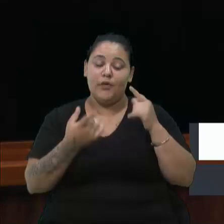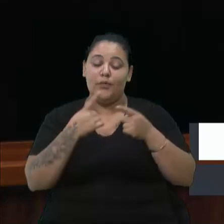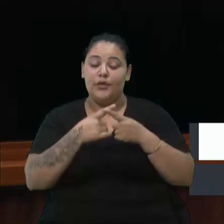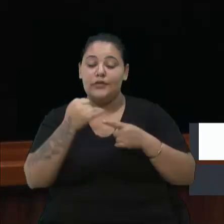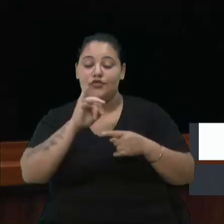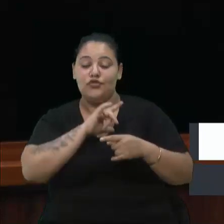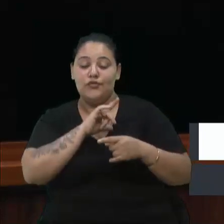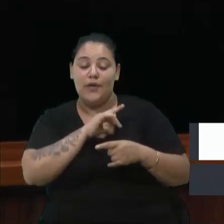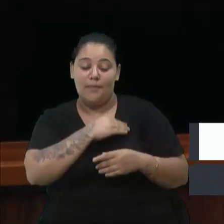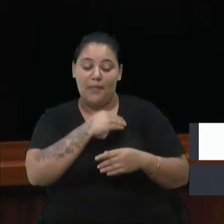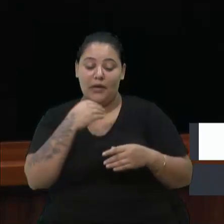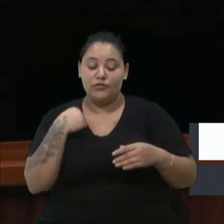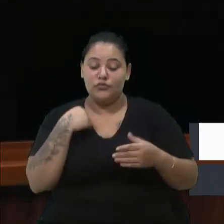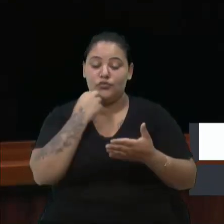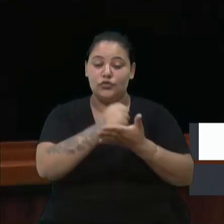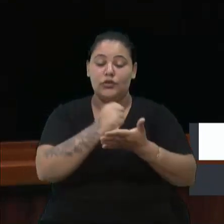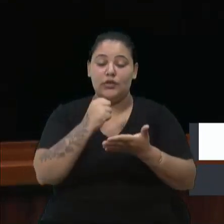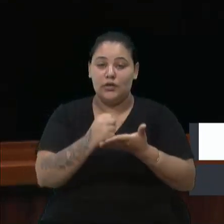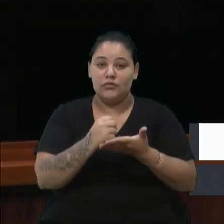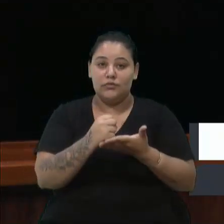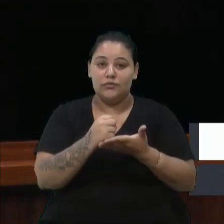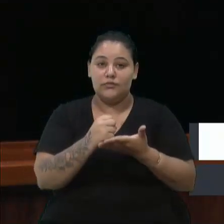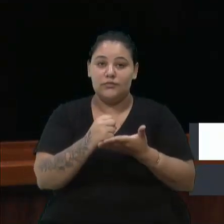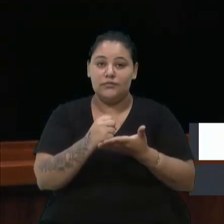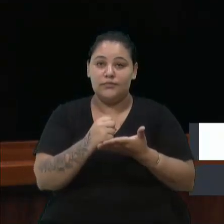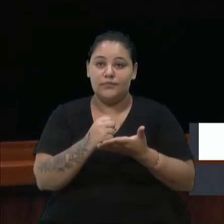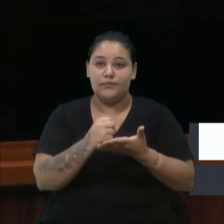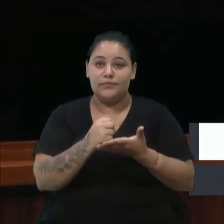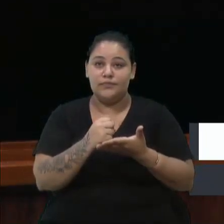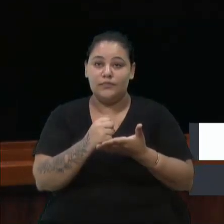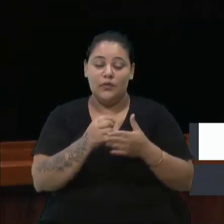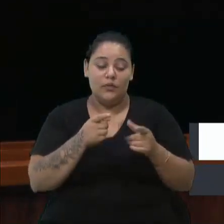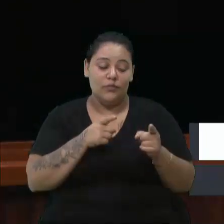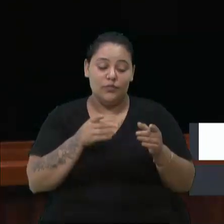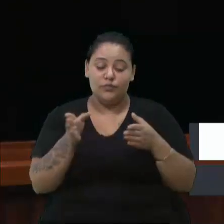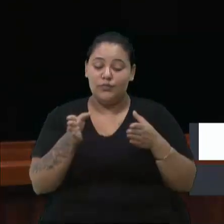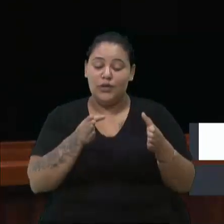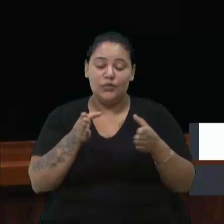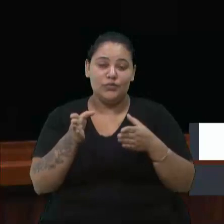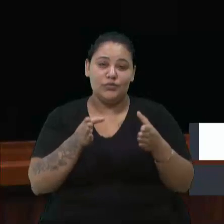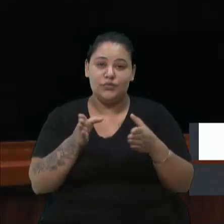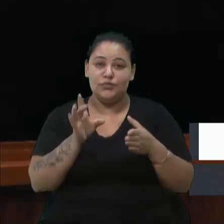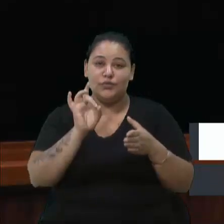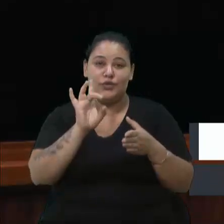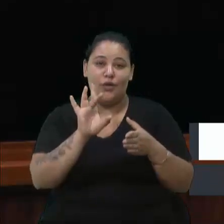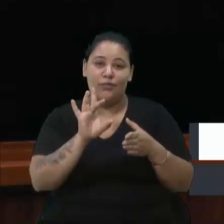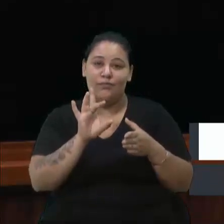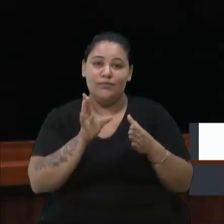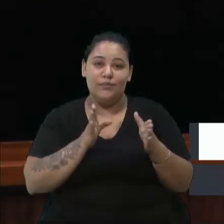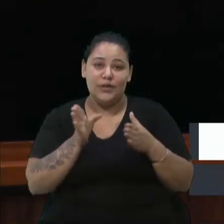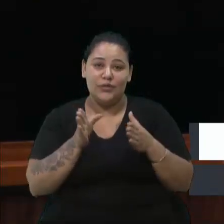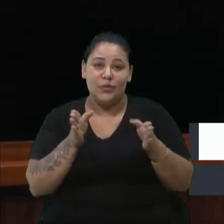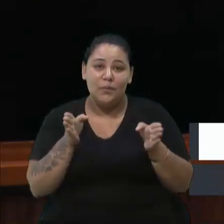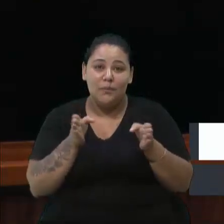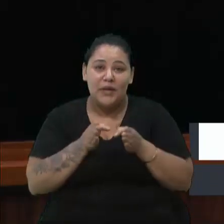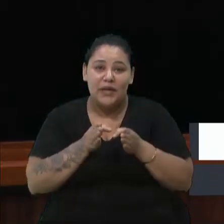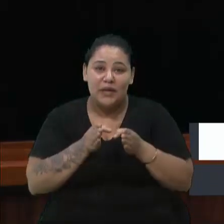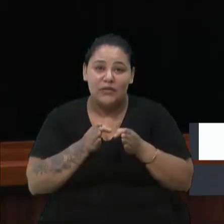médicos contratados, provavelmente seja por um período precário, até terminar,